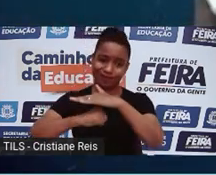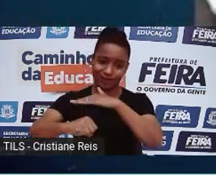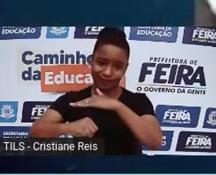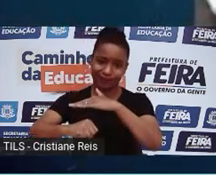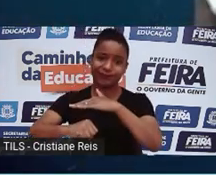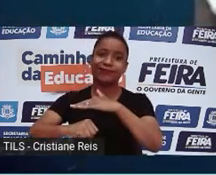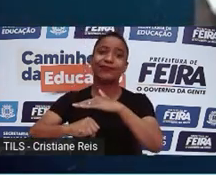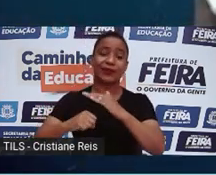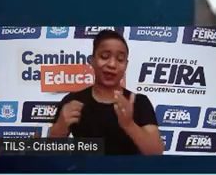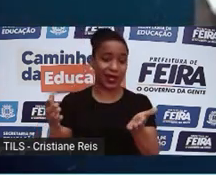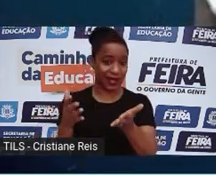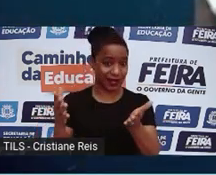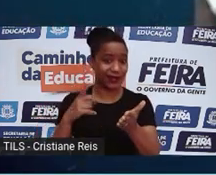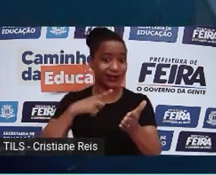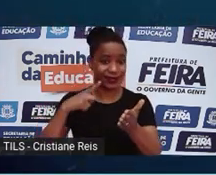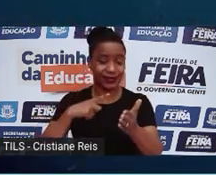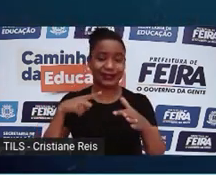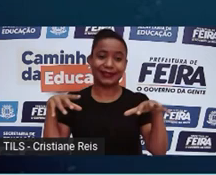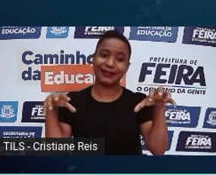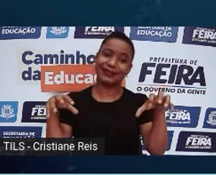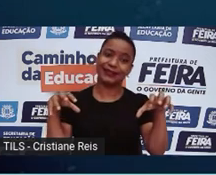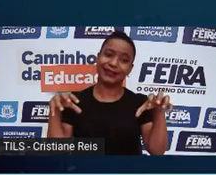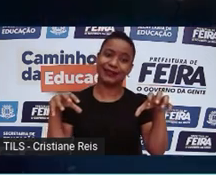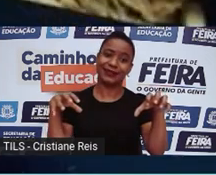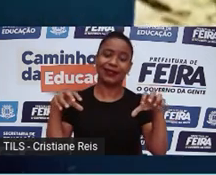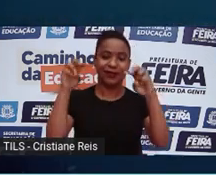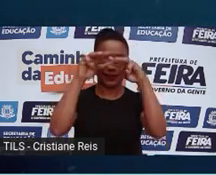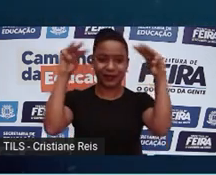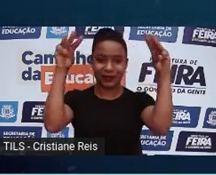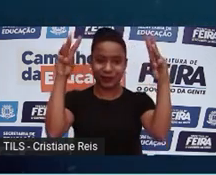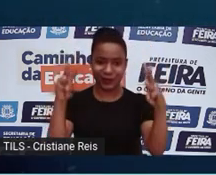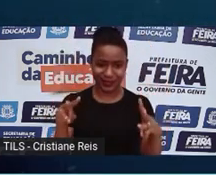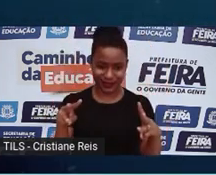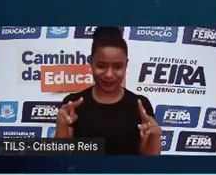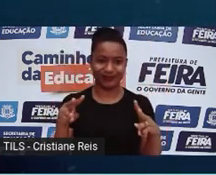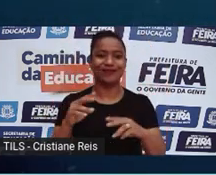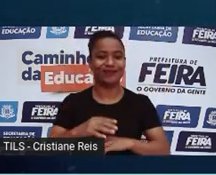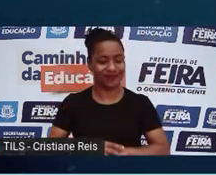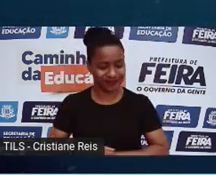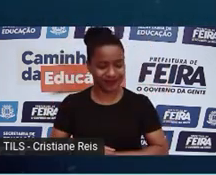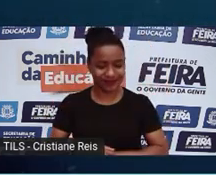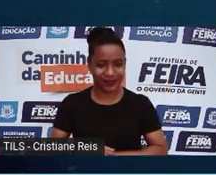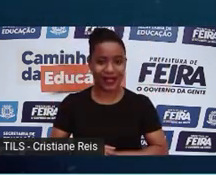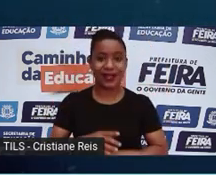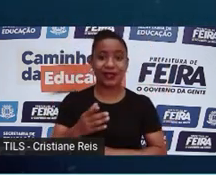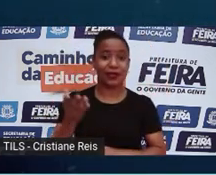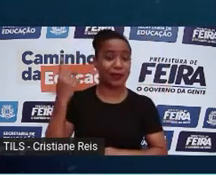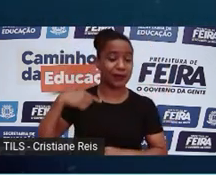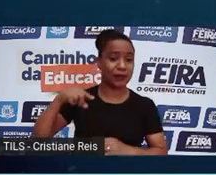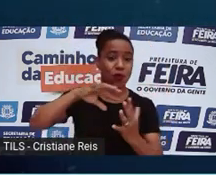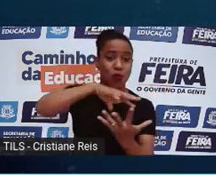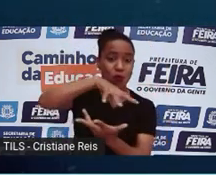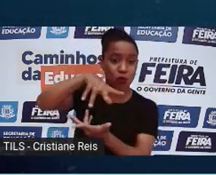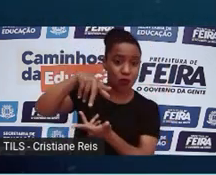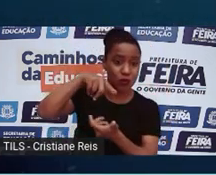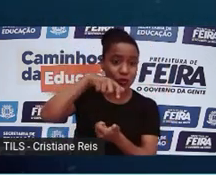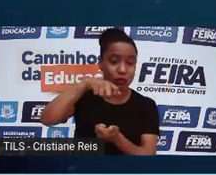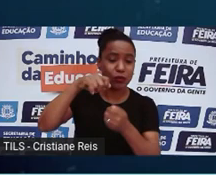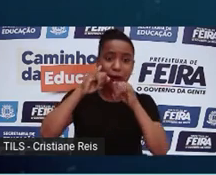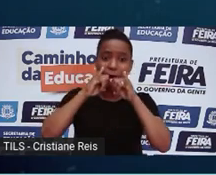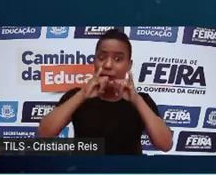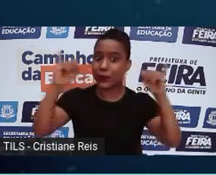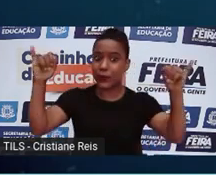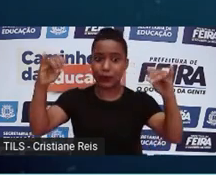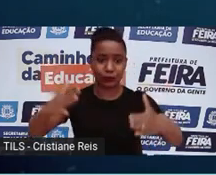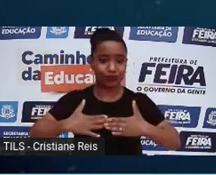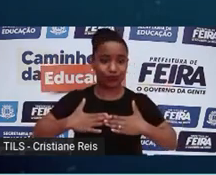hoje está em um museu na Escócia. Na época, tudo isso repercutiu muito, pois a clonagem para muitos era apenas ficção científica, e de